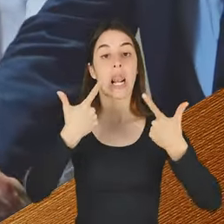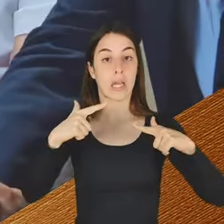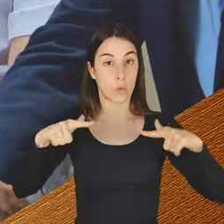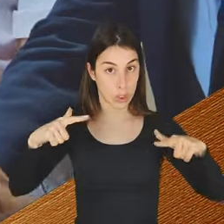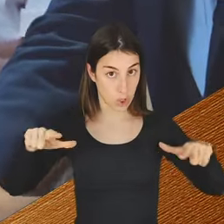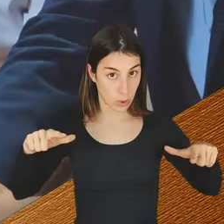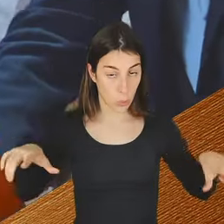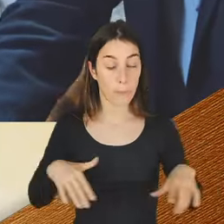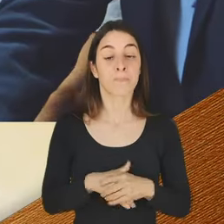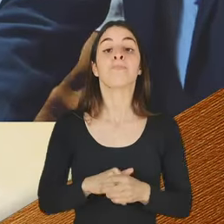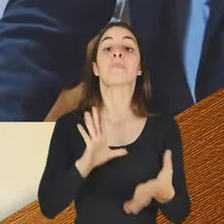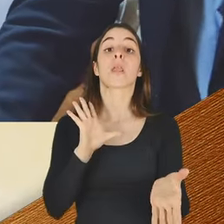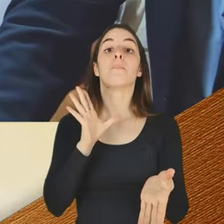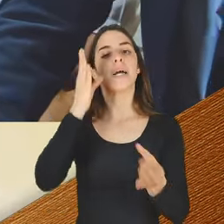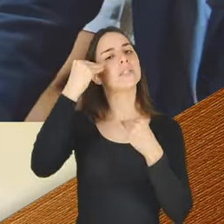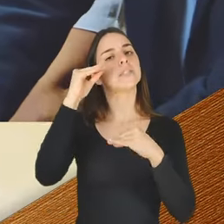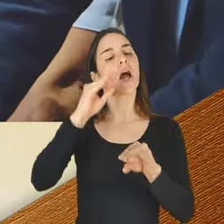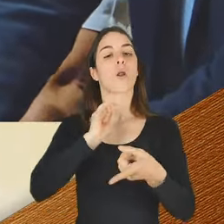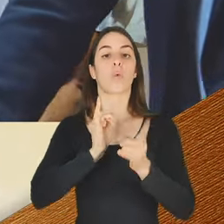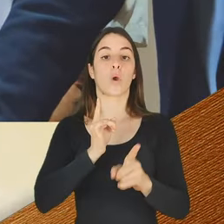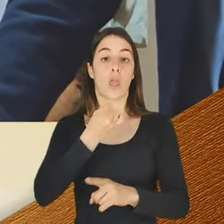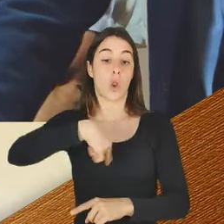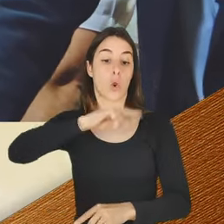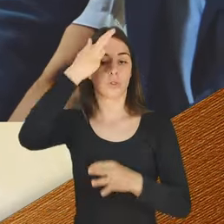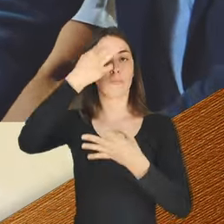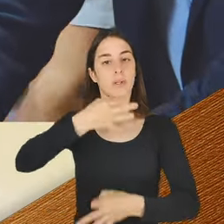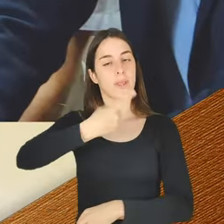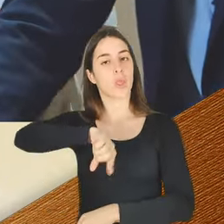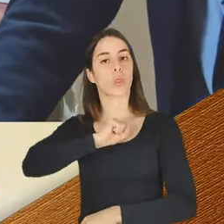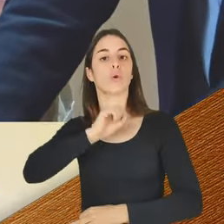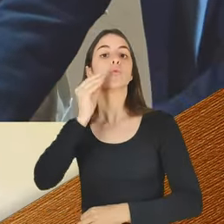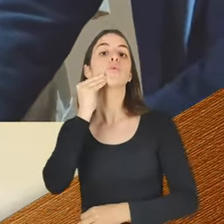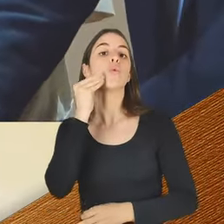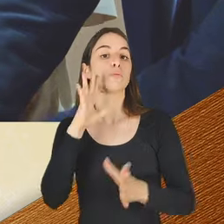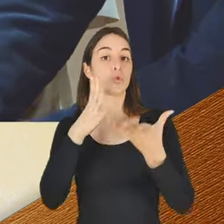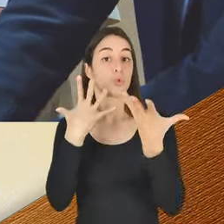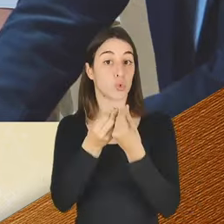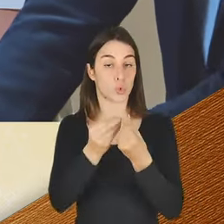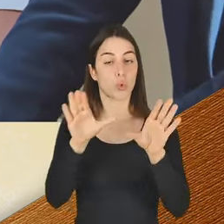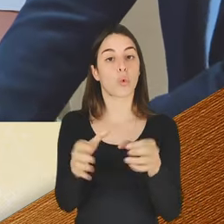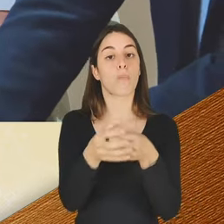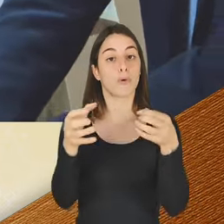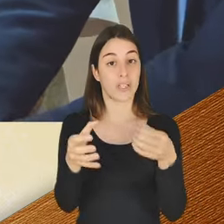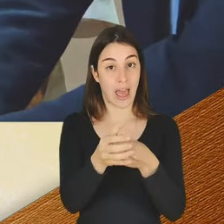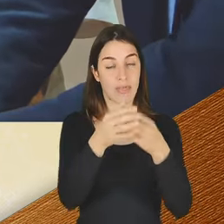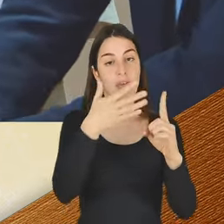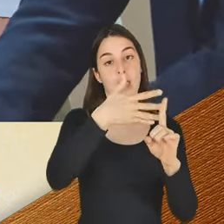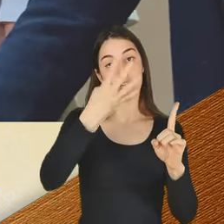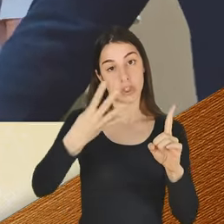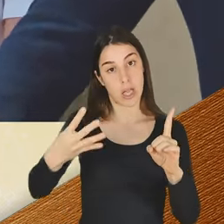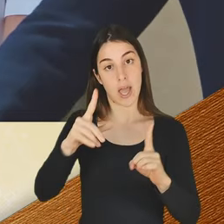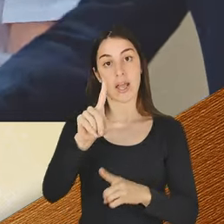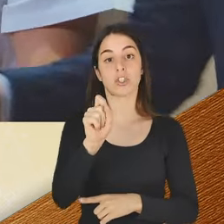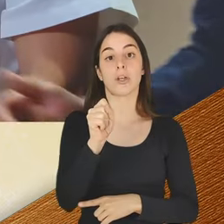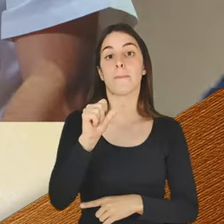nomeadamente para nos ensinar como nos devemos comportar com a nossa comunidade LGBTQIA+.